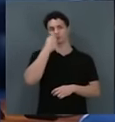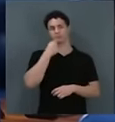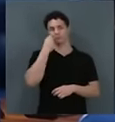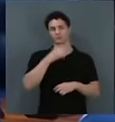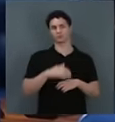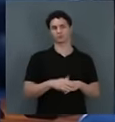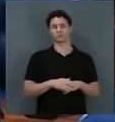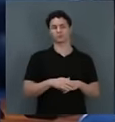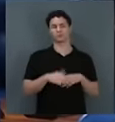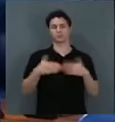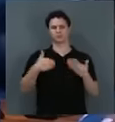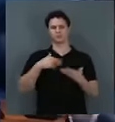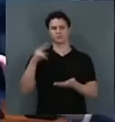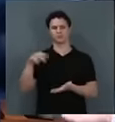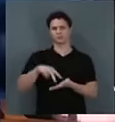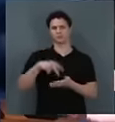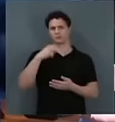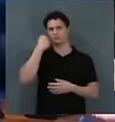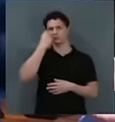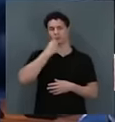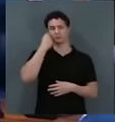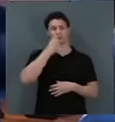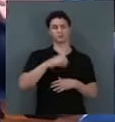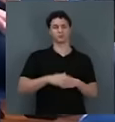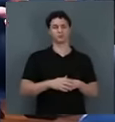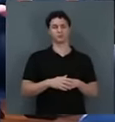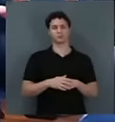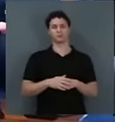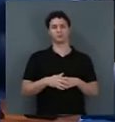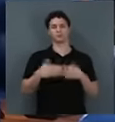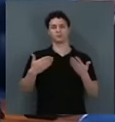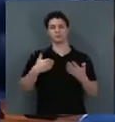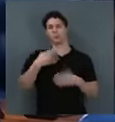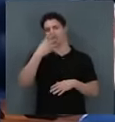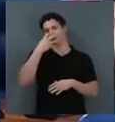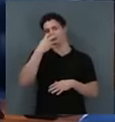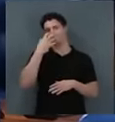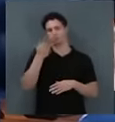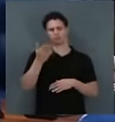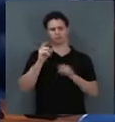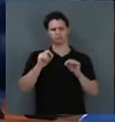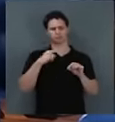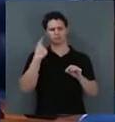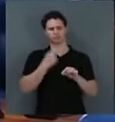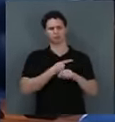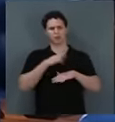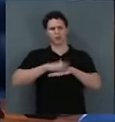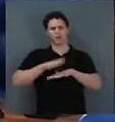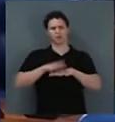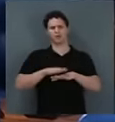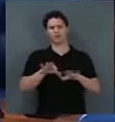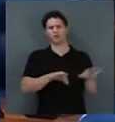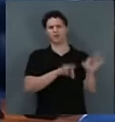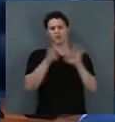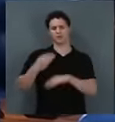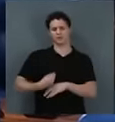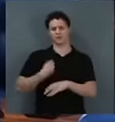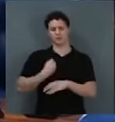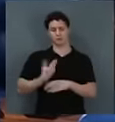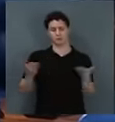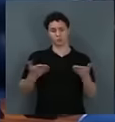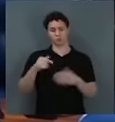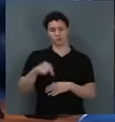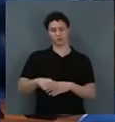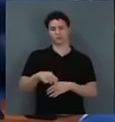Eu não fui, vim ser senador da República para assistir o que nós temos vivendo hoje no nosso país.